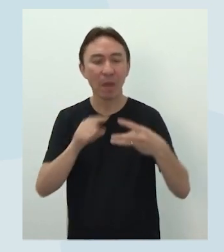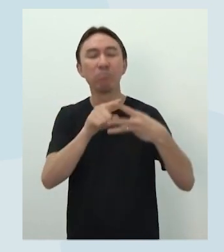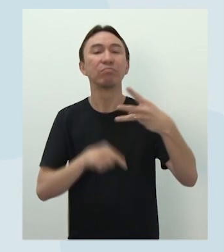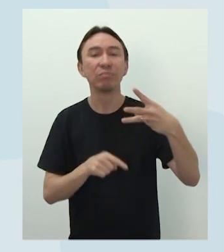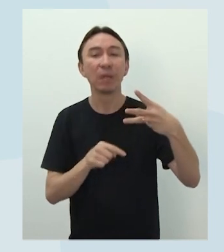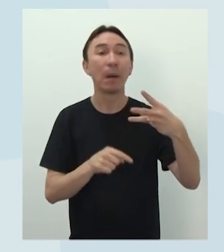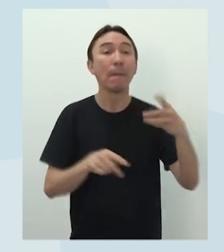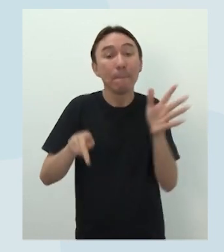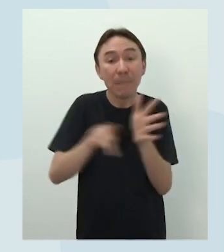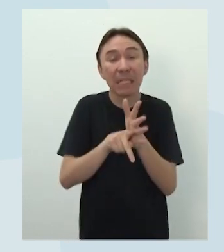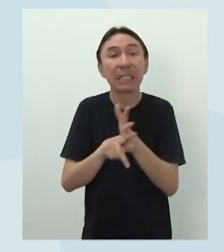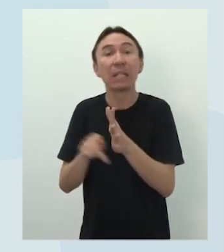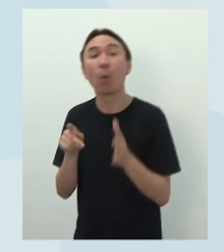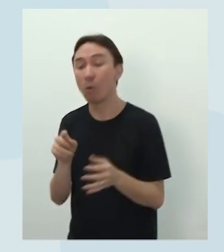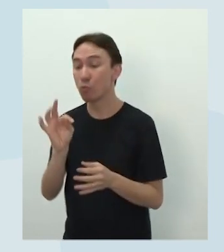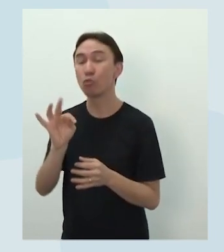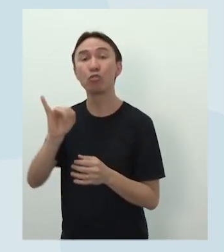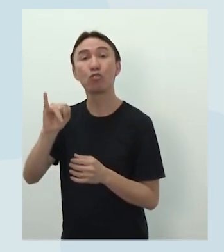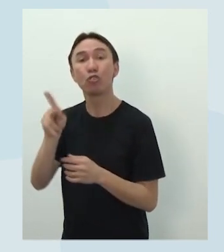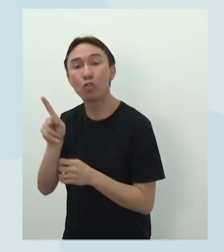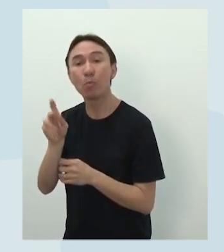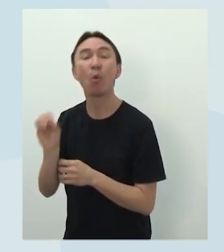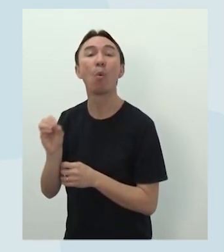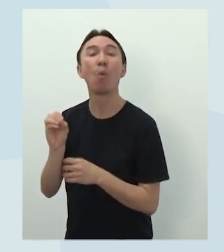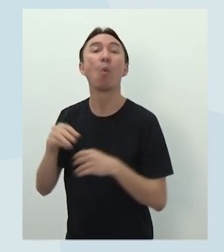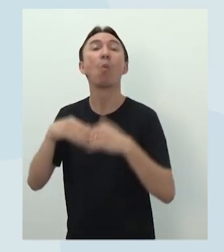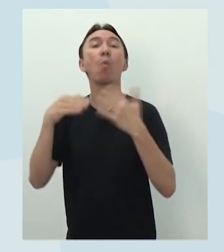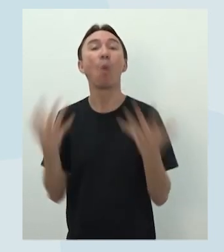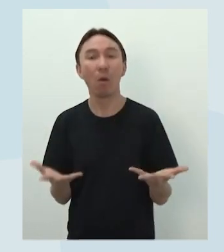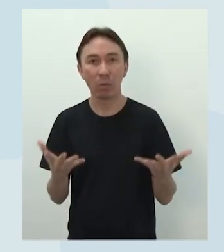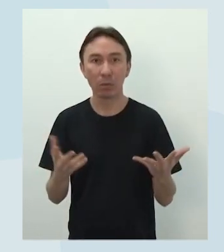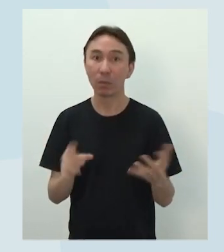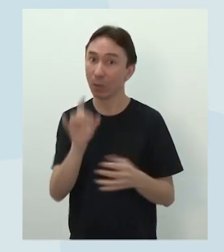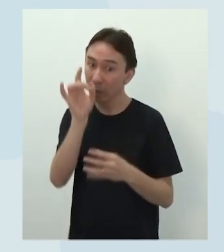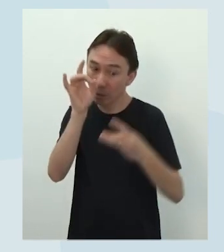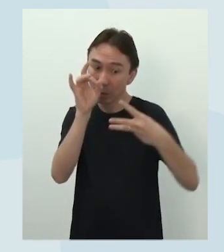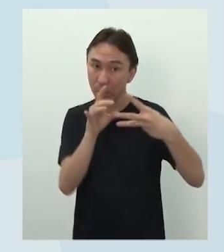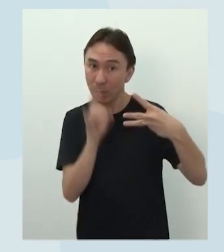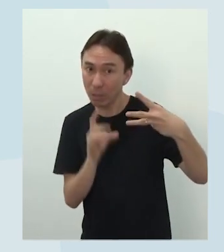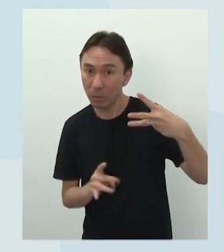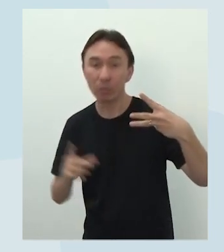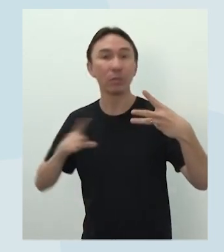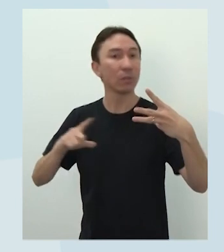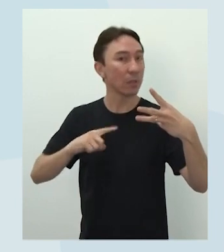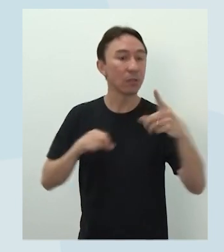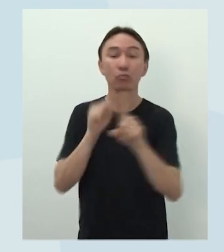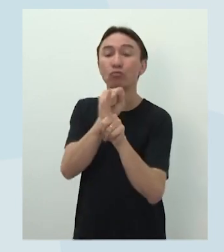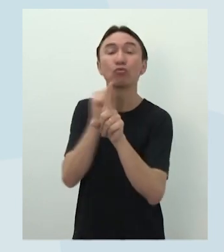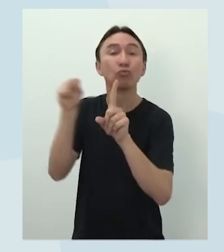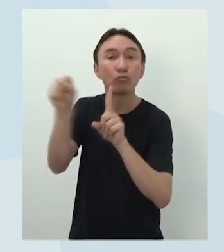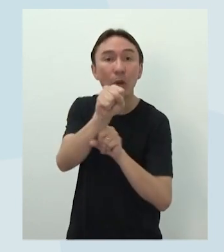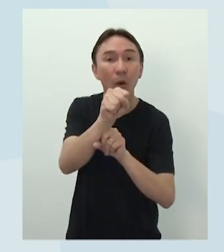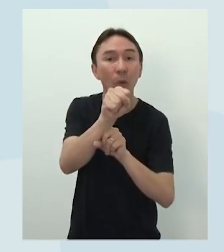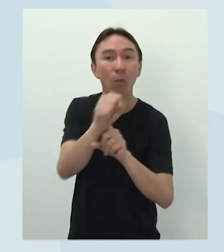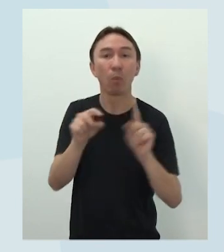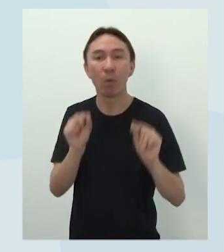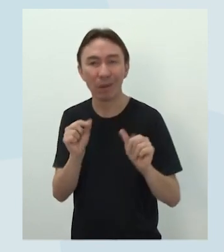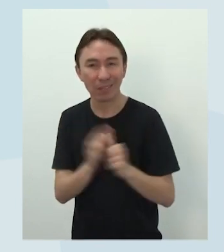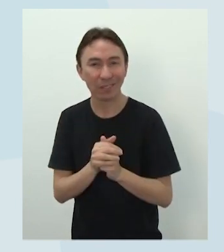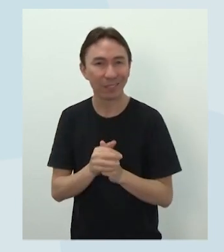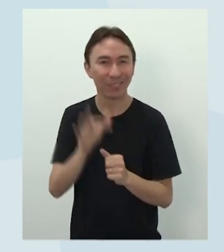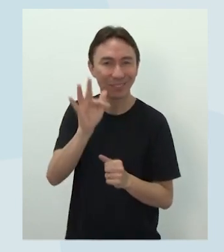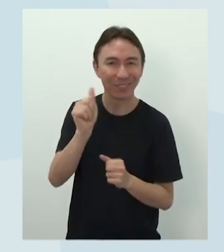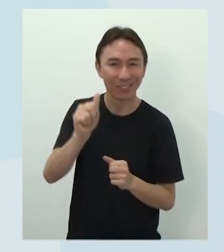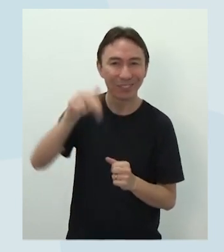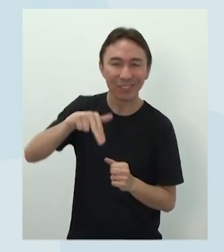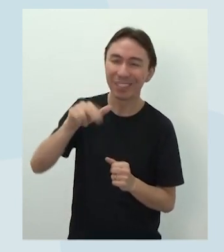tipologia? Está vendo que cada um tem uma função social. O cartão tem uma função diferente da fanfic, vocês sabem bem.